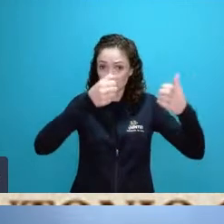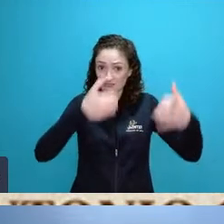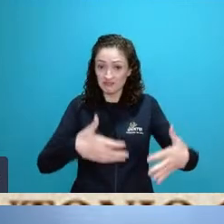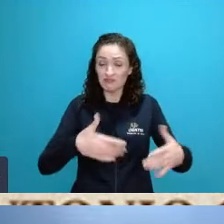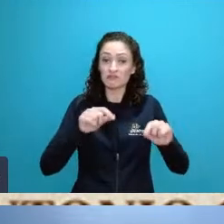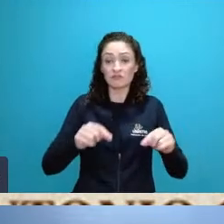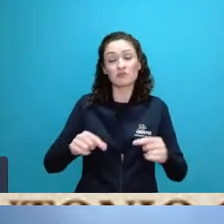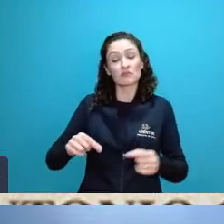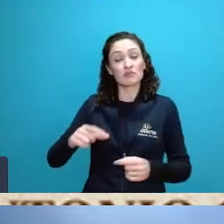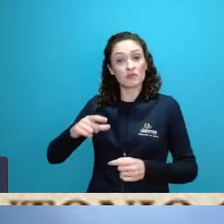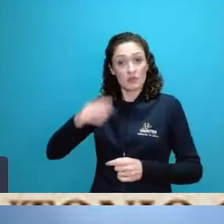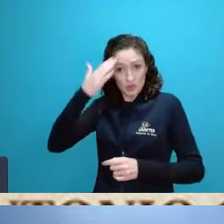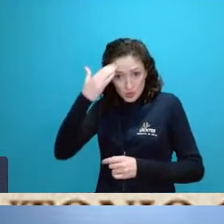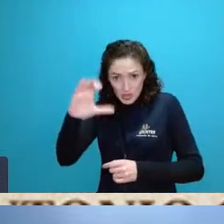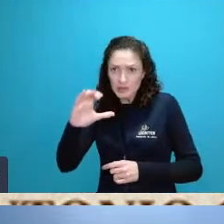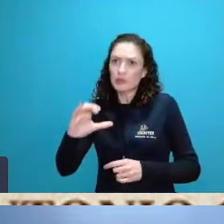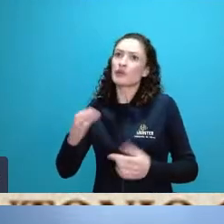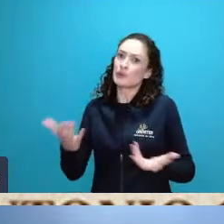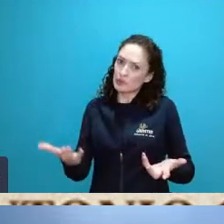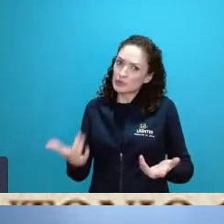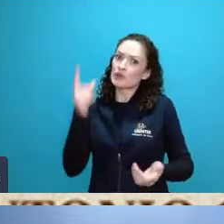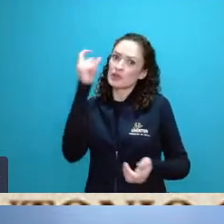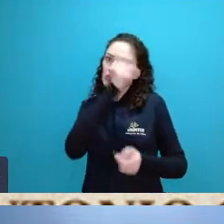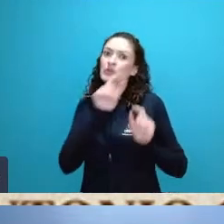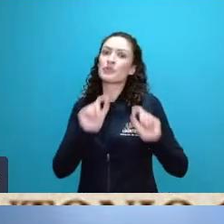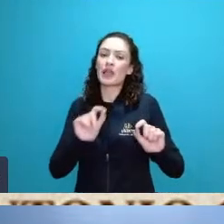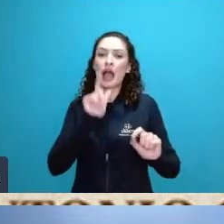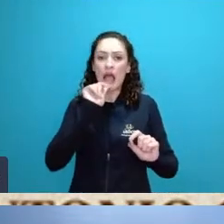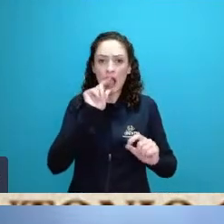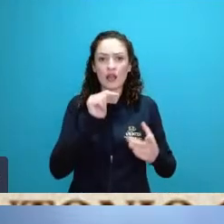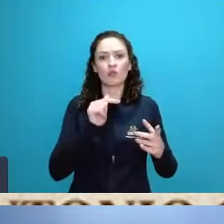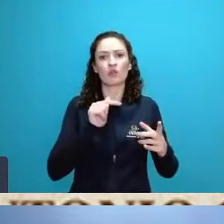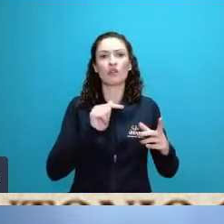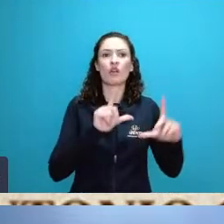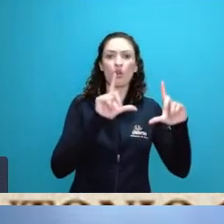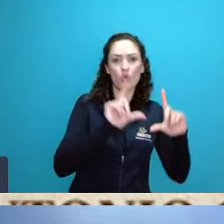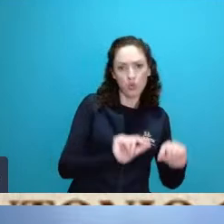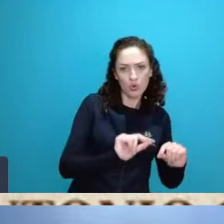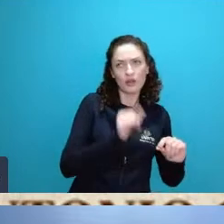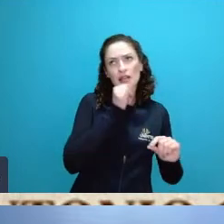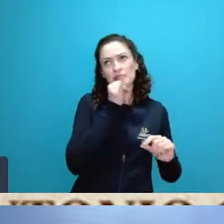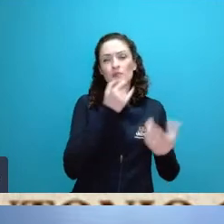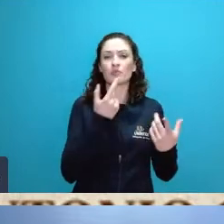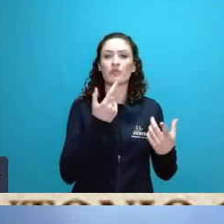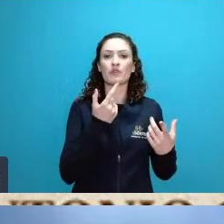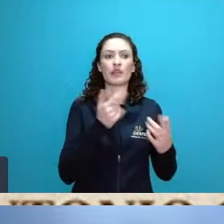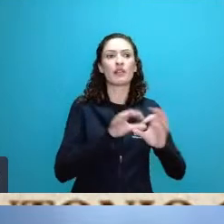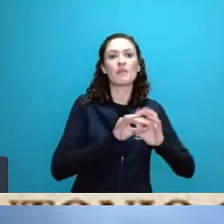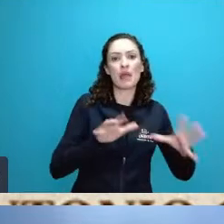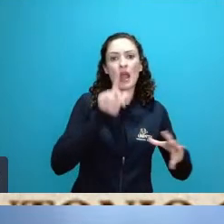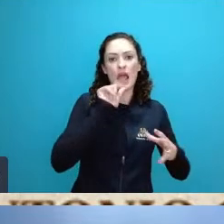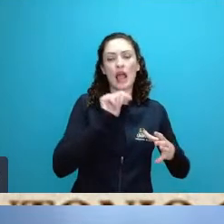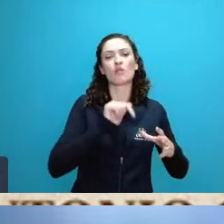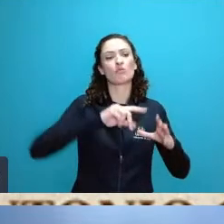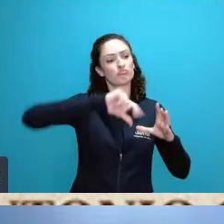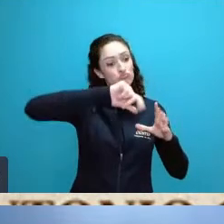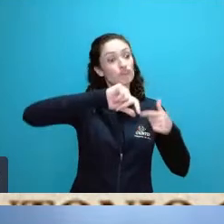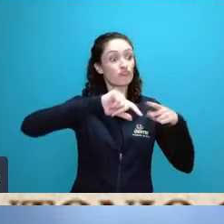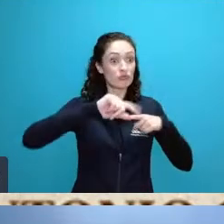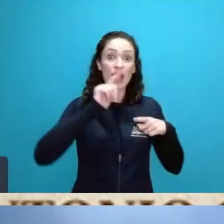de água meses com rodízio 30 horas sem água as casas com 30 horas sem água